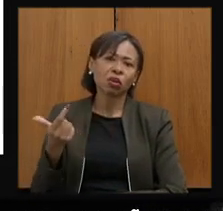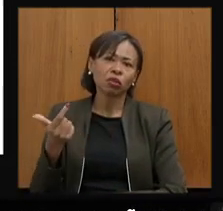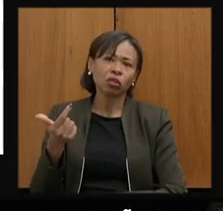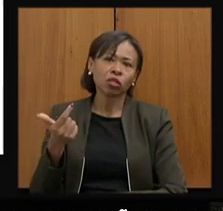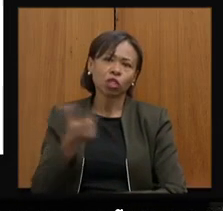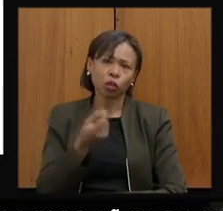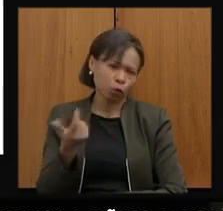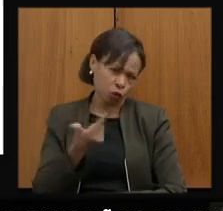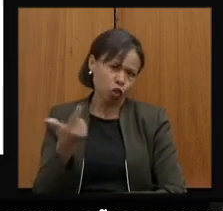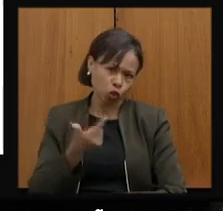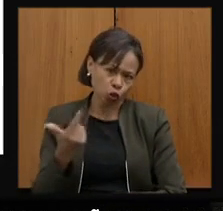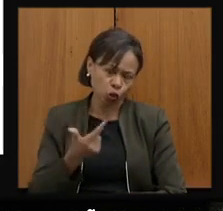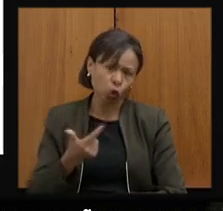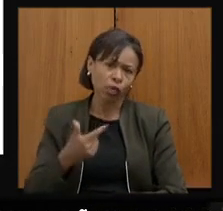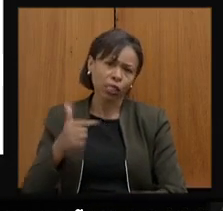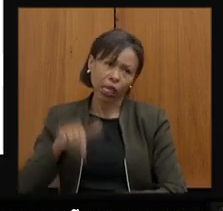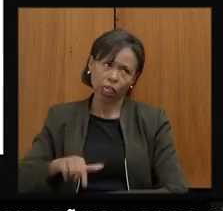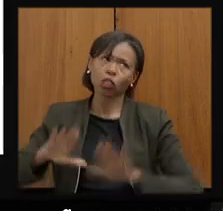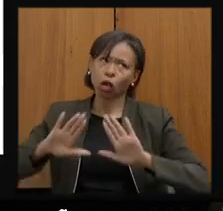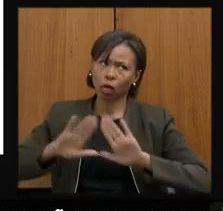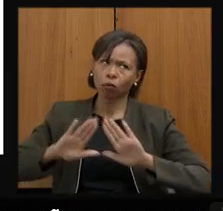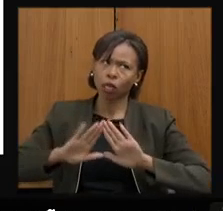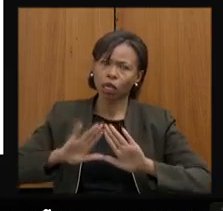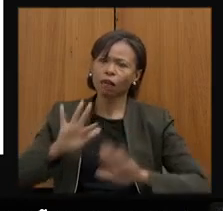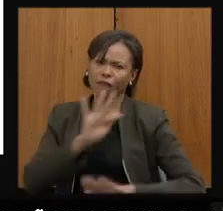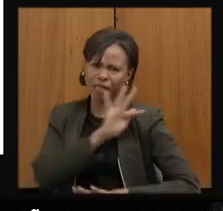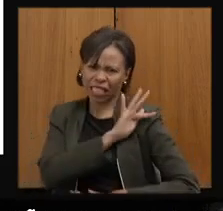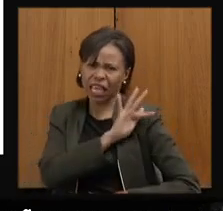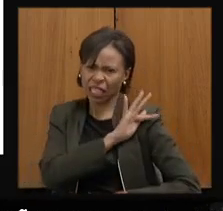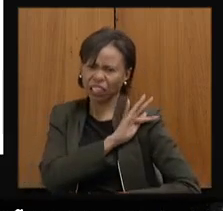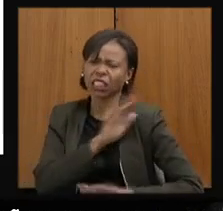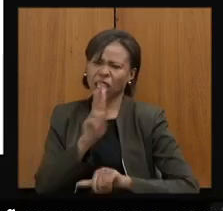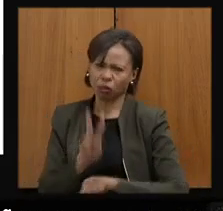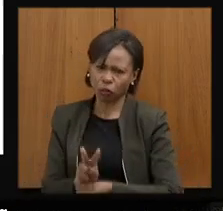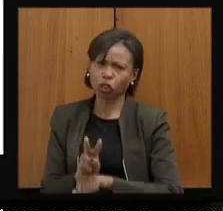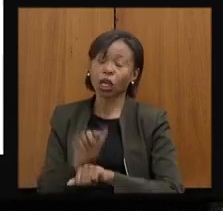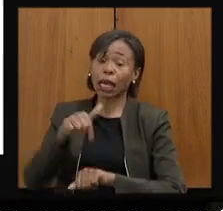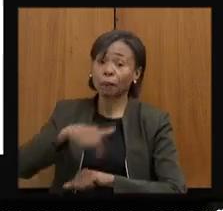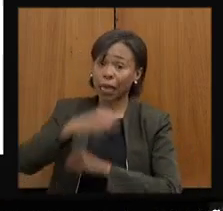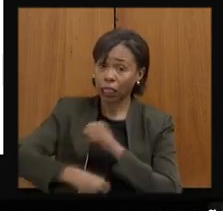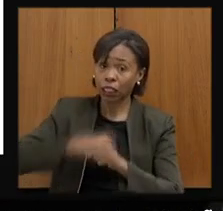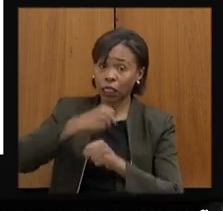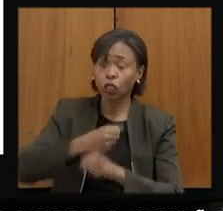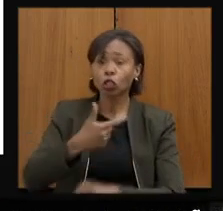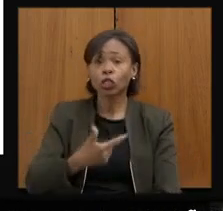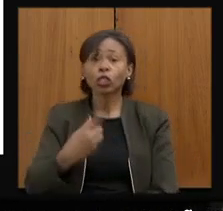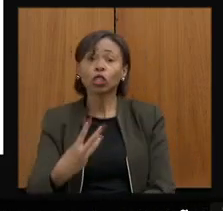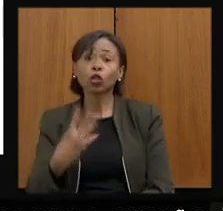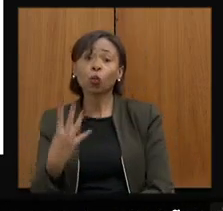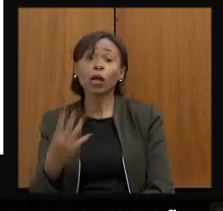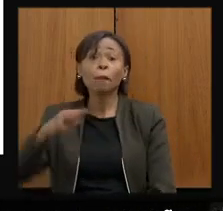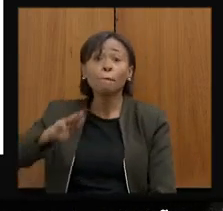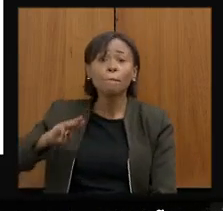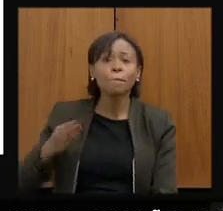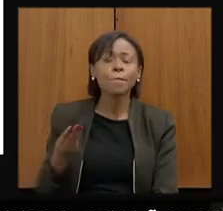do Assembleia Fiscaliza, falar com o foco na execução desse ano. Então, 234 milhões